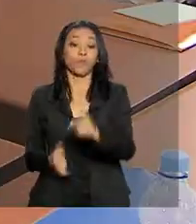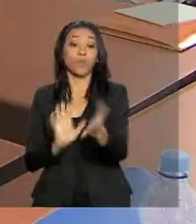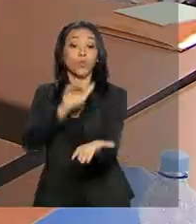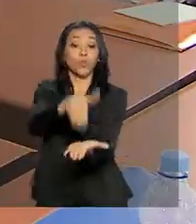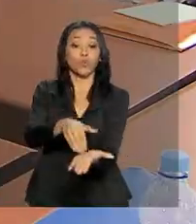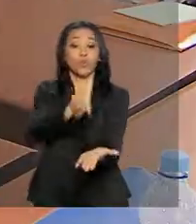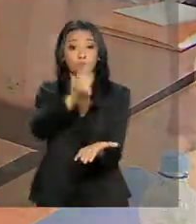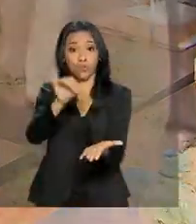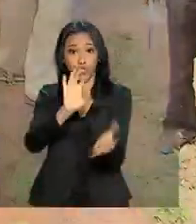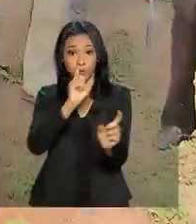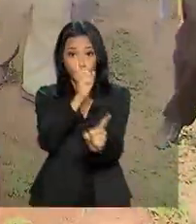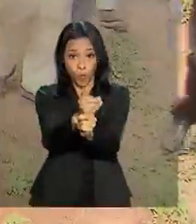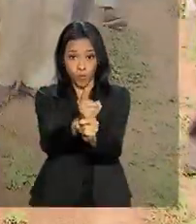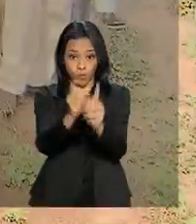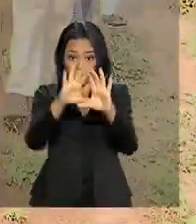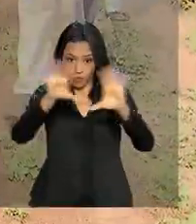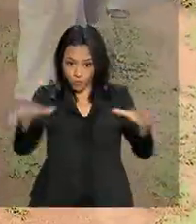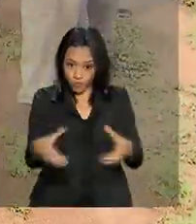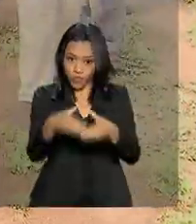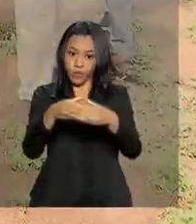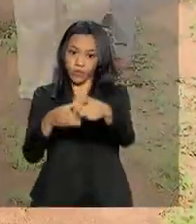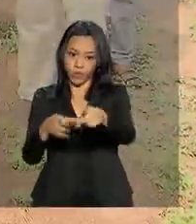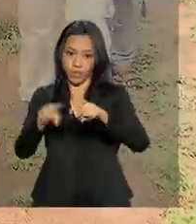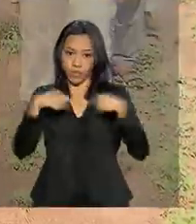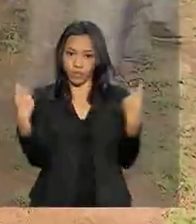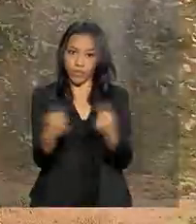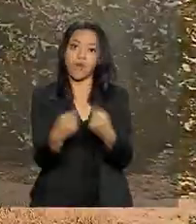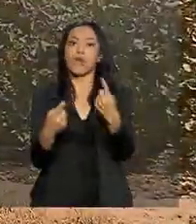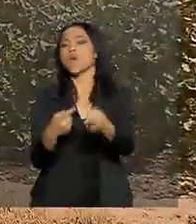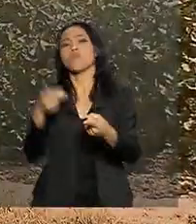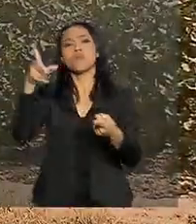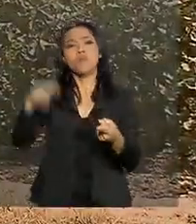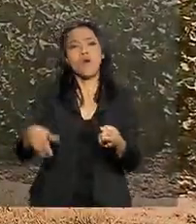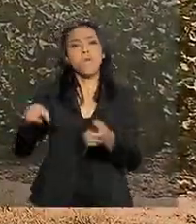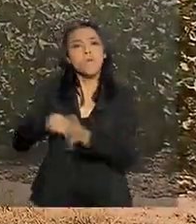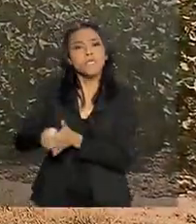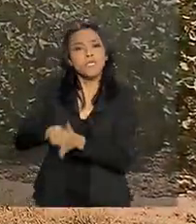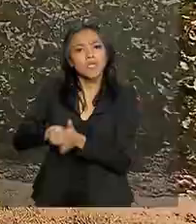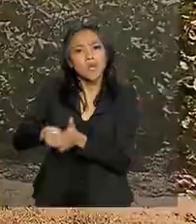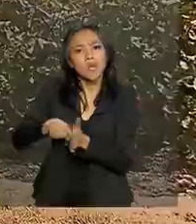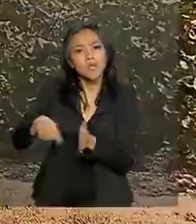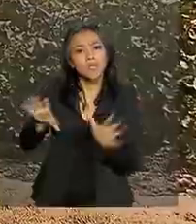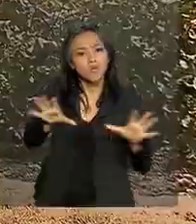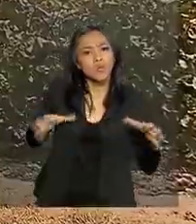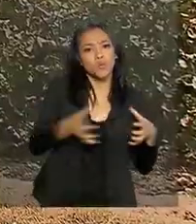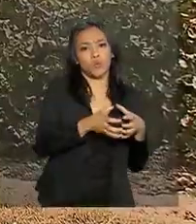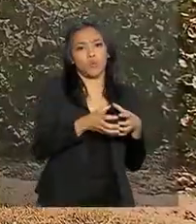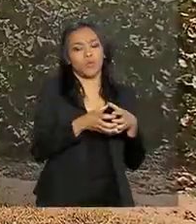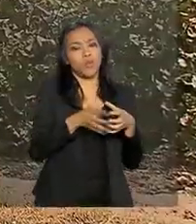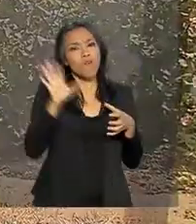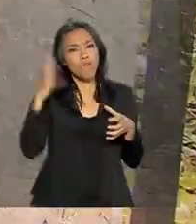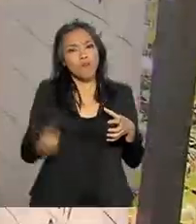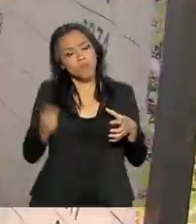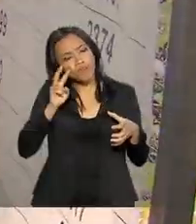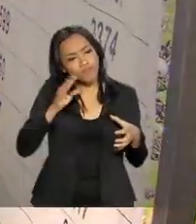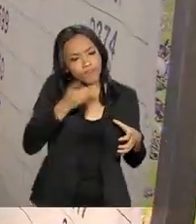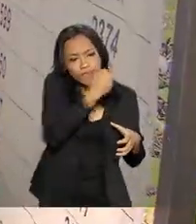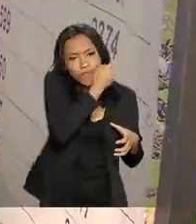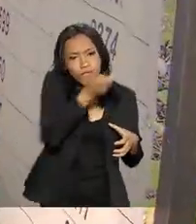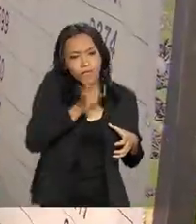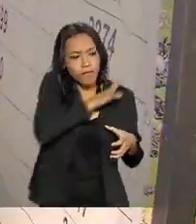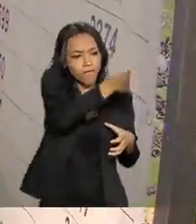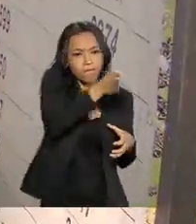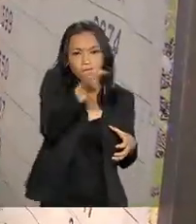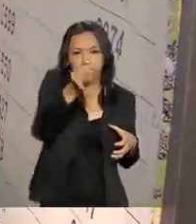do encontro, em Bamako, produtores malineses, assim como os pesquisadores, se uniram para um dia de campo. Na Fazenda